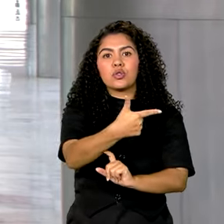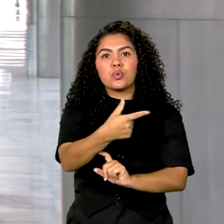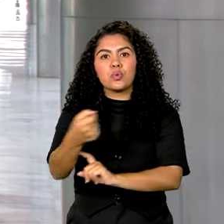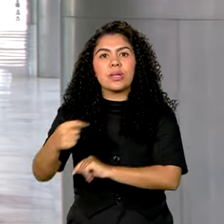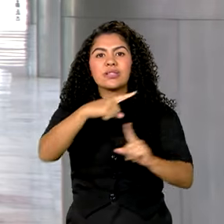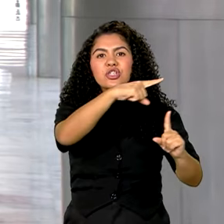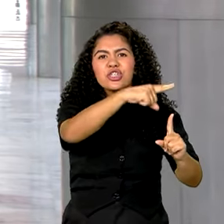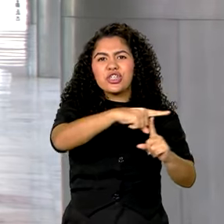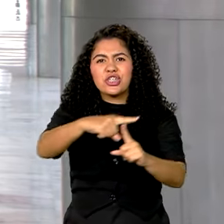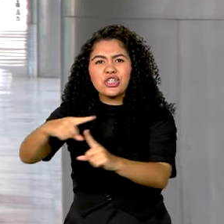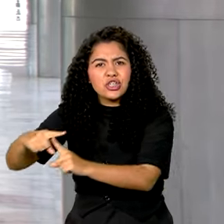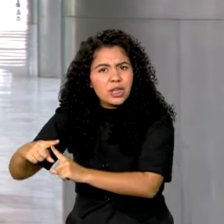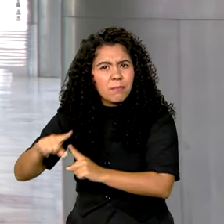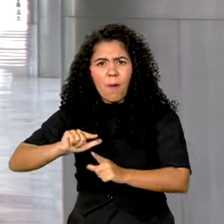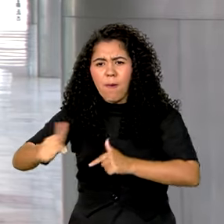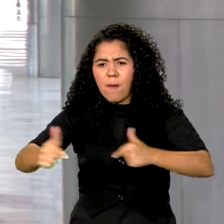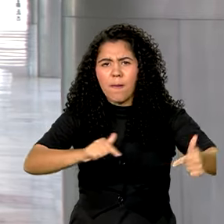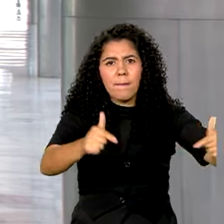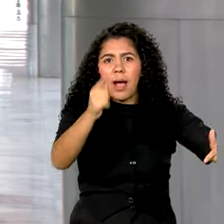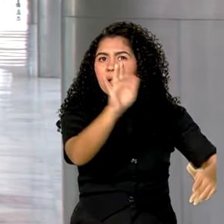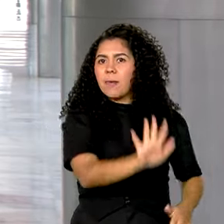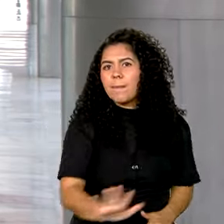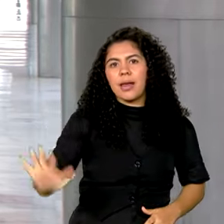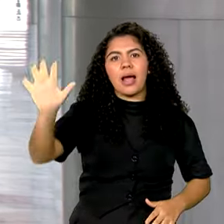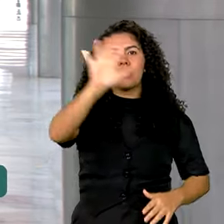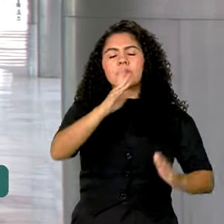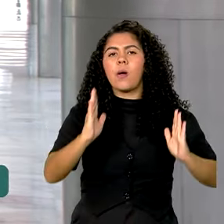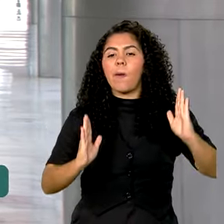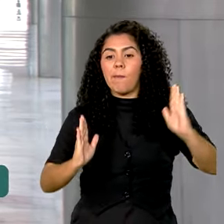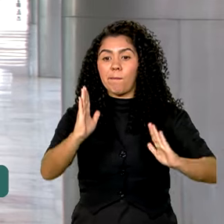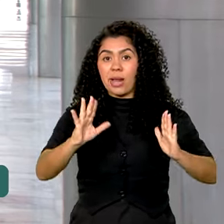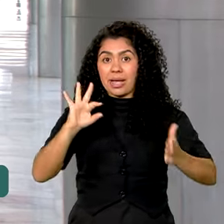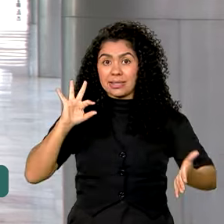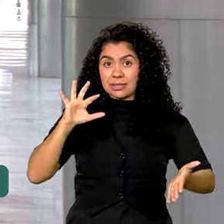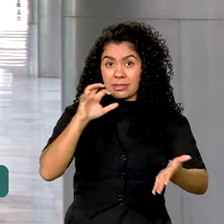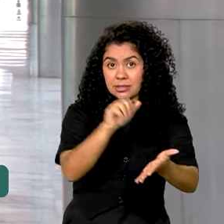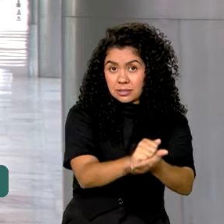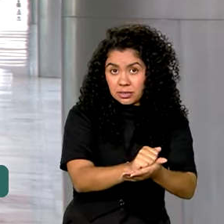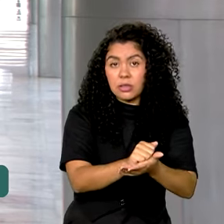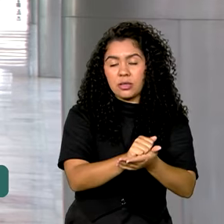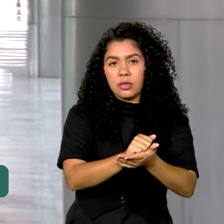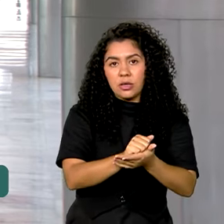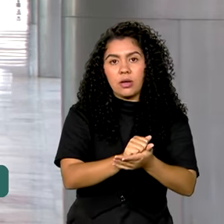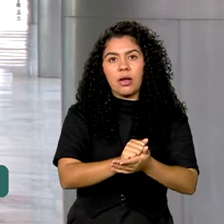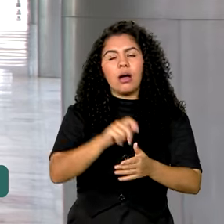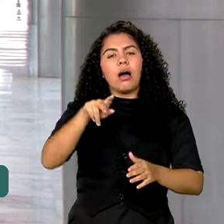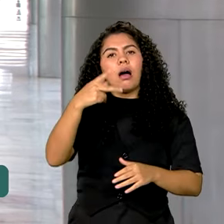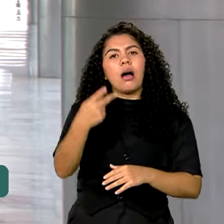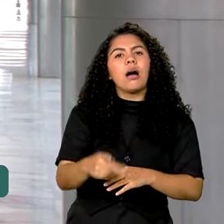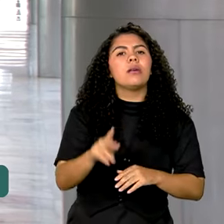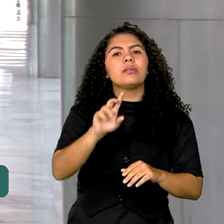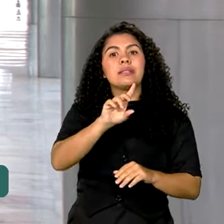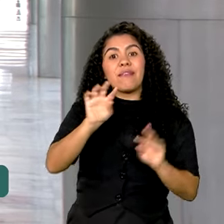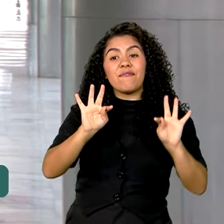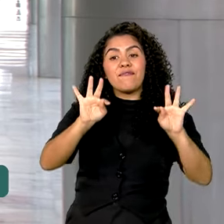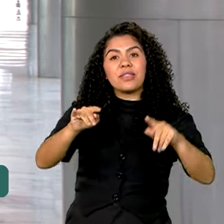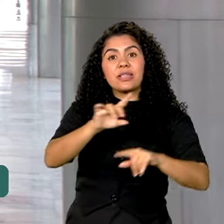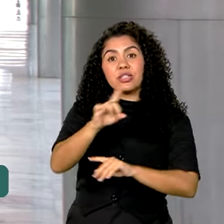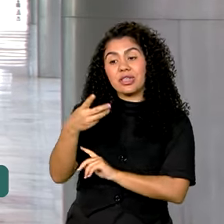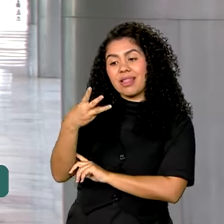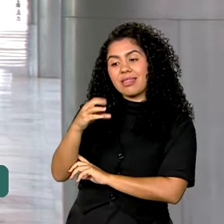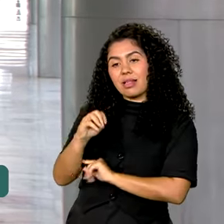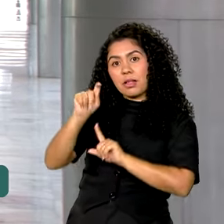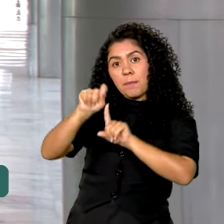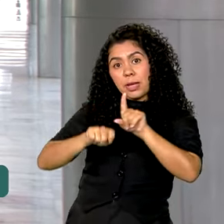inscritas em todo o Brasil. O prazo para se inscrever na campanha Júlio Cultura Viva pelo Brasil terminaria no dia 30 de